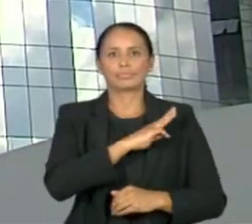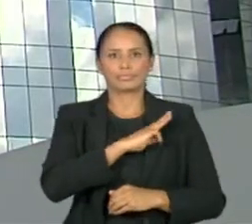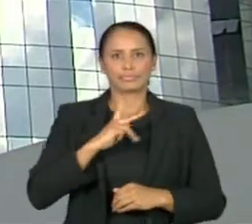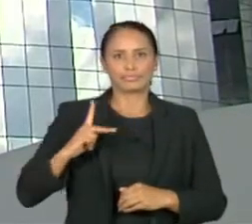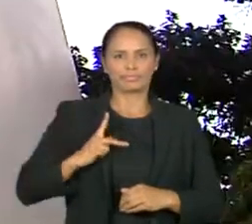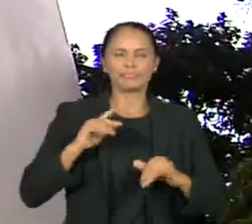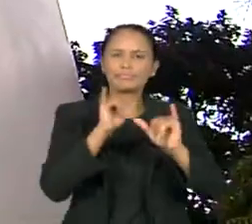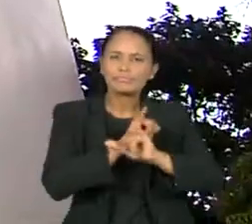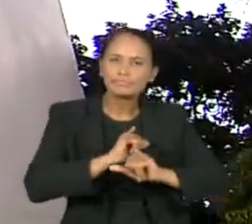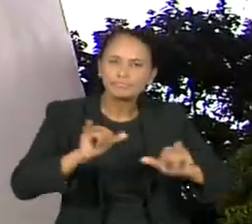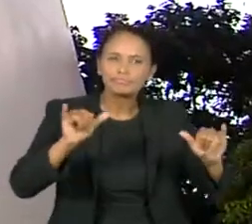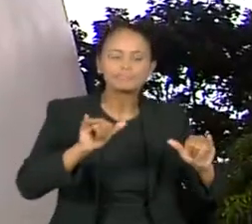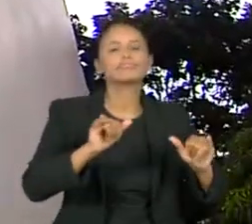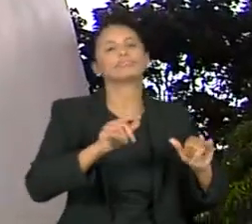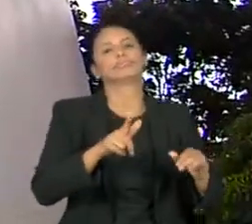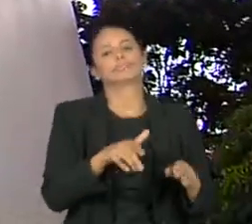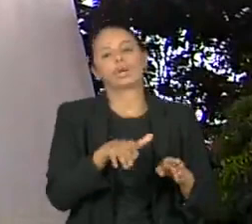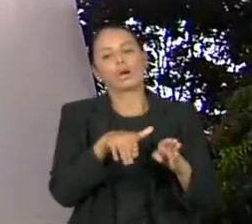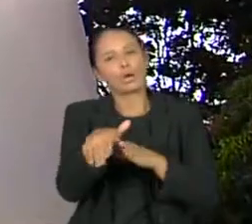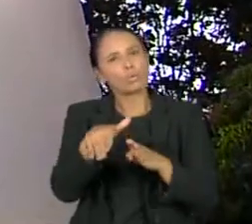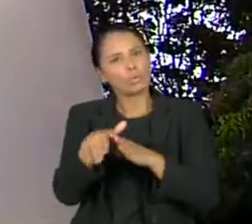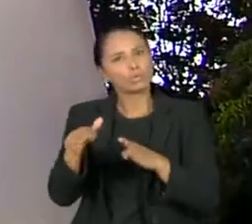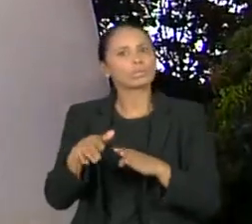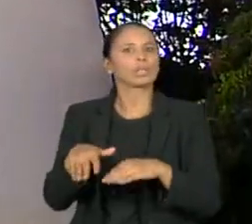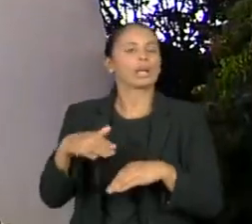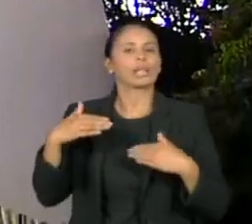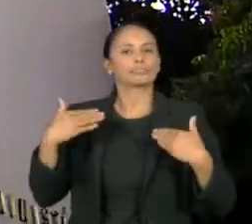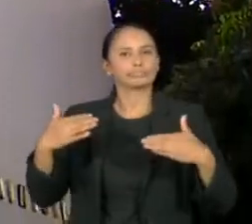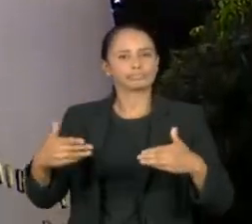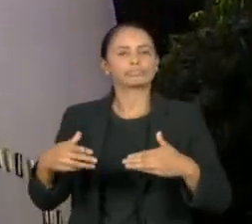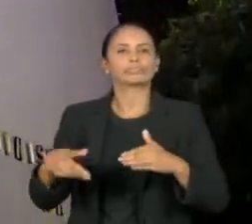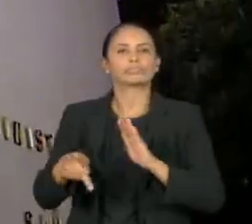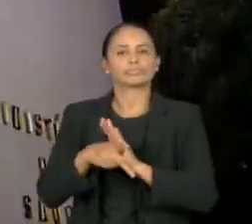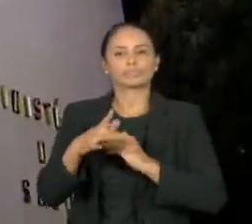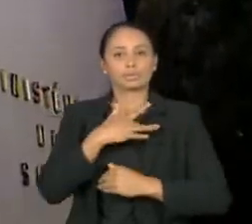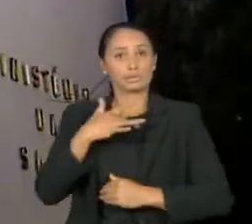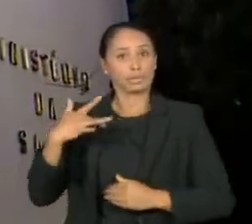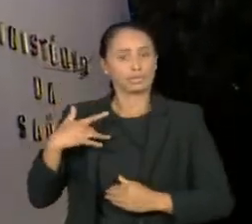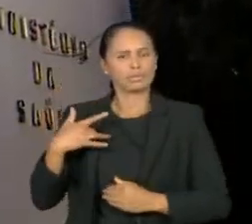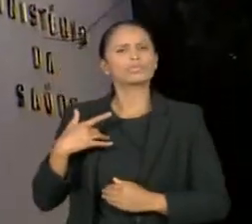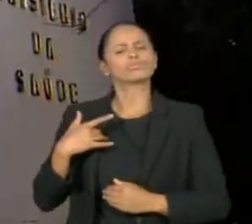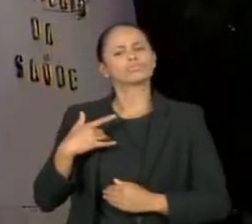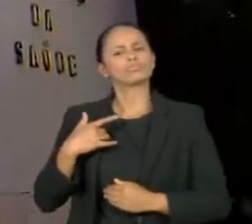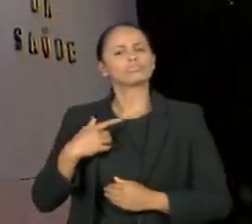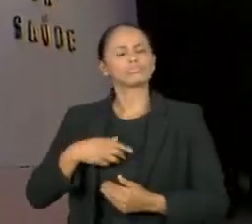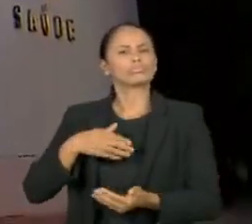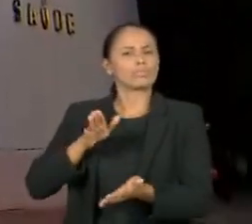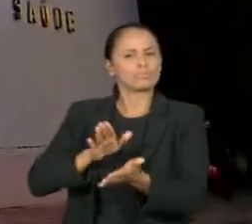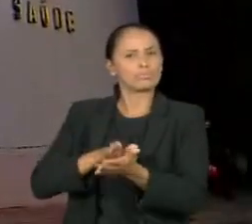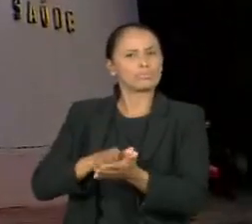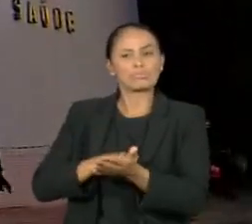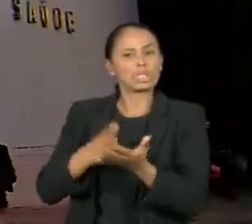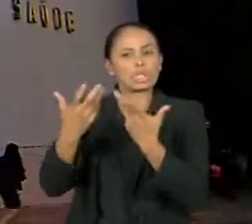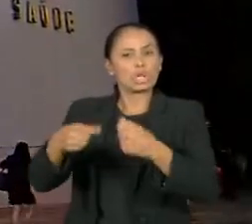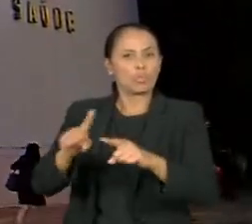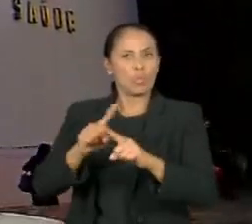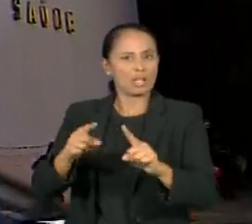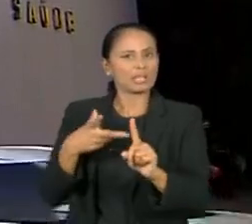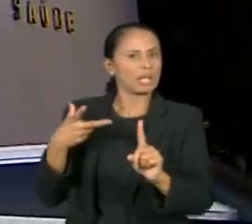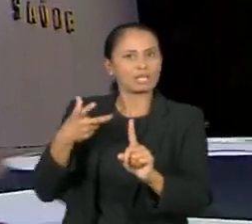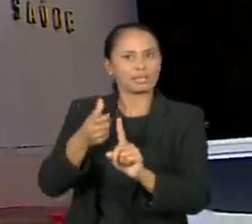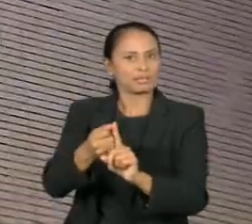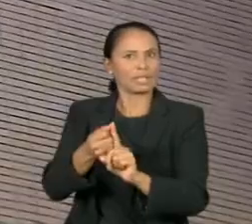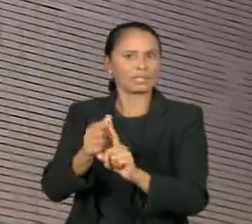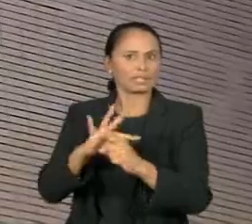Ministério da Saúde a revogação da portaria e da nota técnica que negam a efetividade das vacinas contra a covid-19